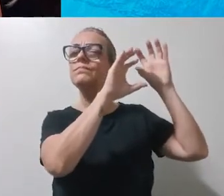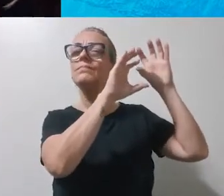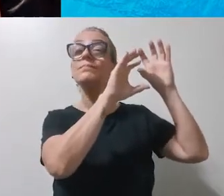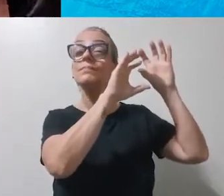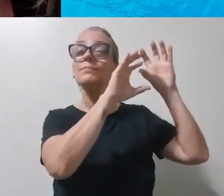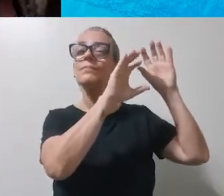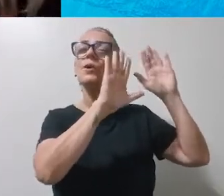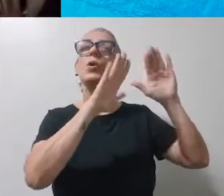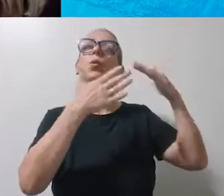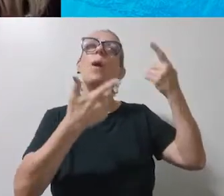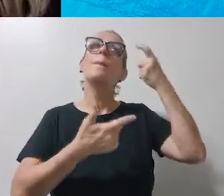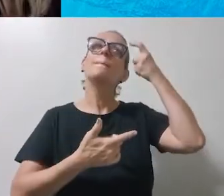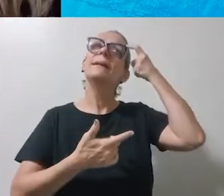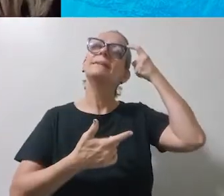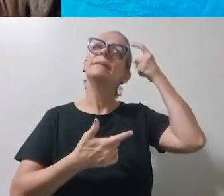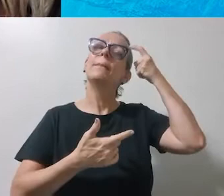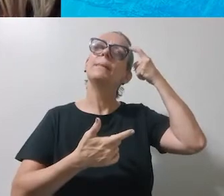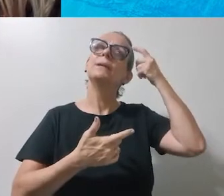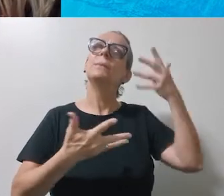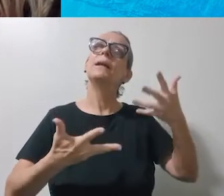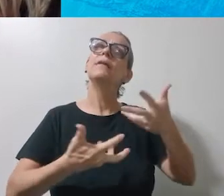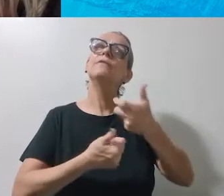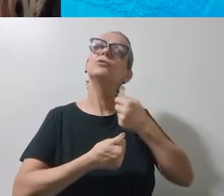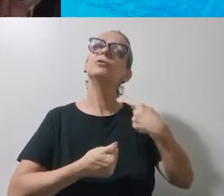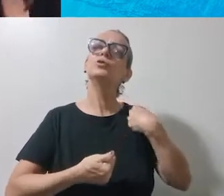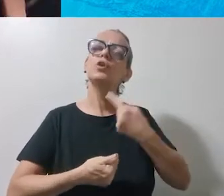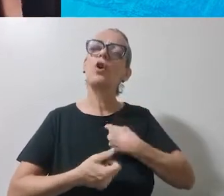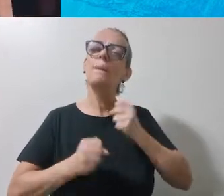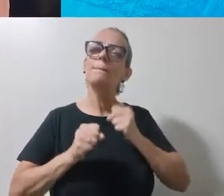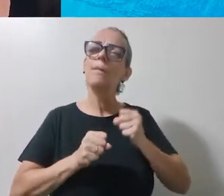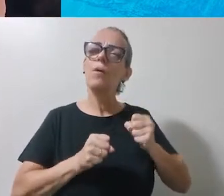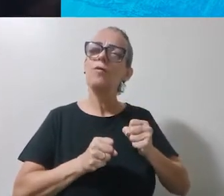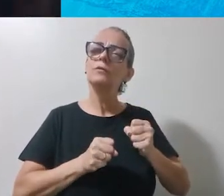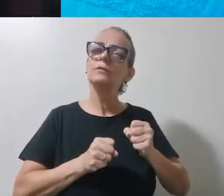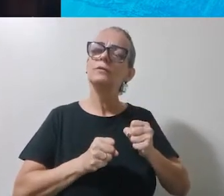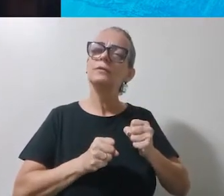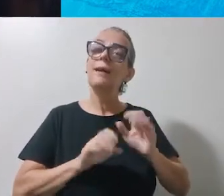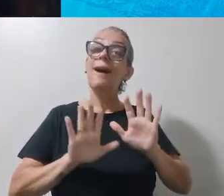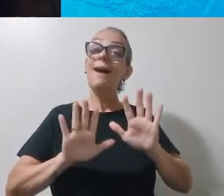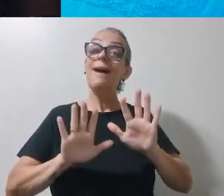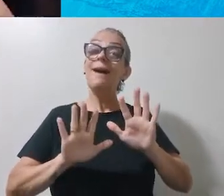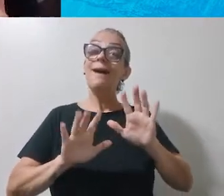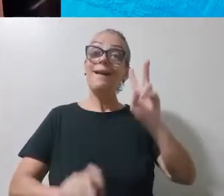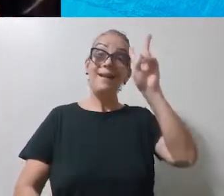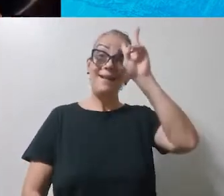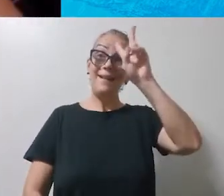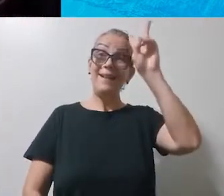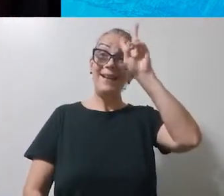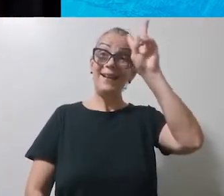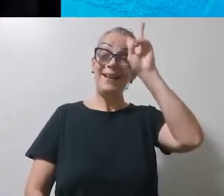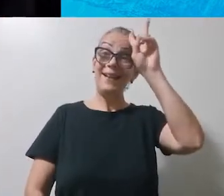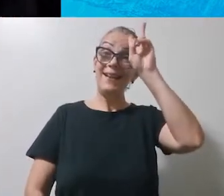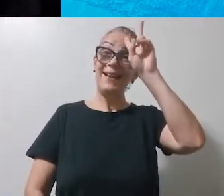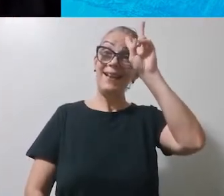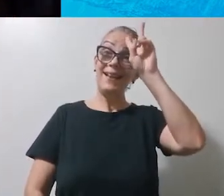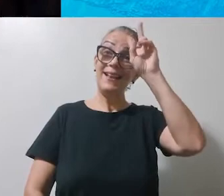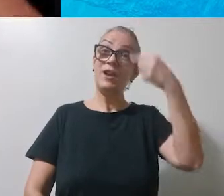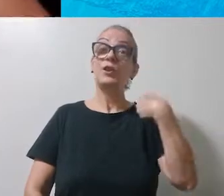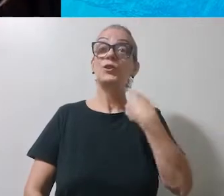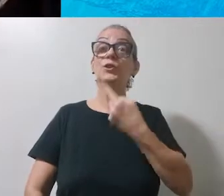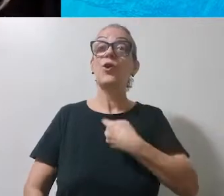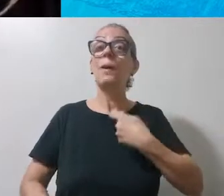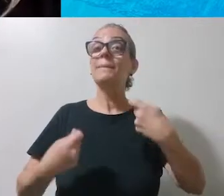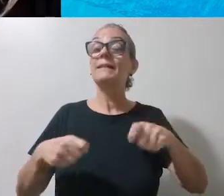maravilhoso que nós podemos ter. Hum, ah, lembrei! Nós devemos estar